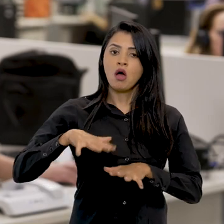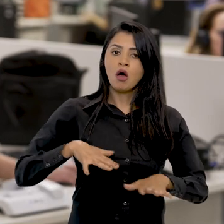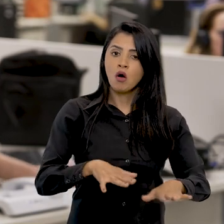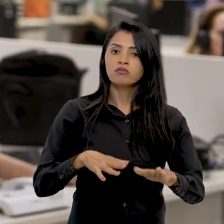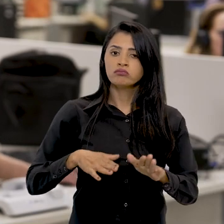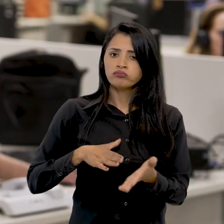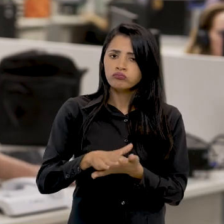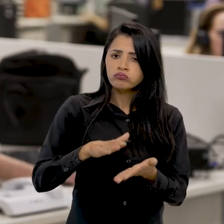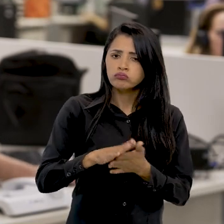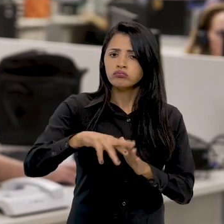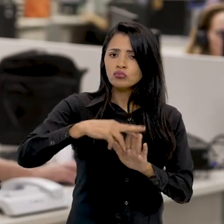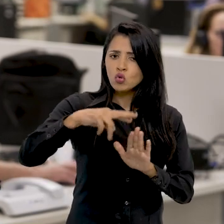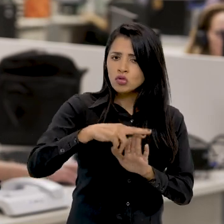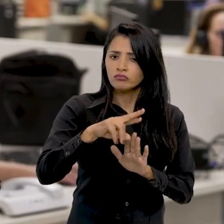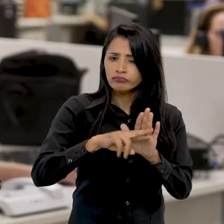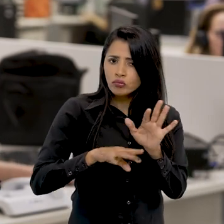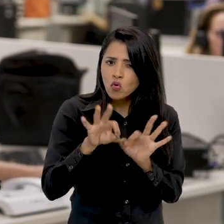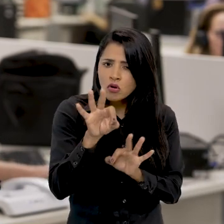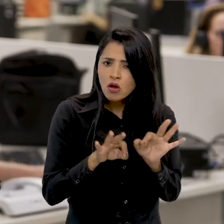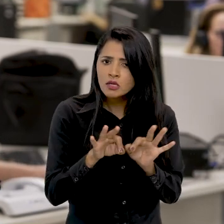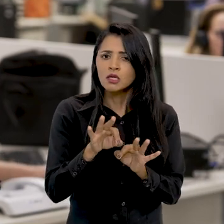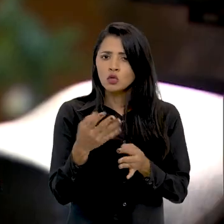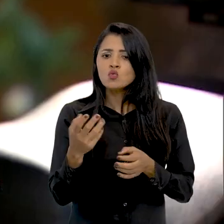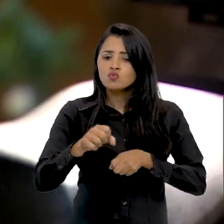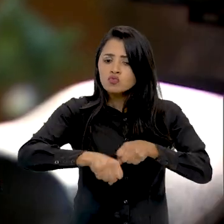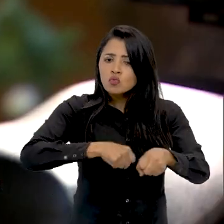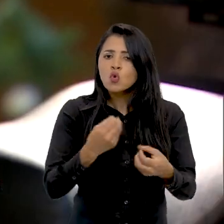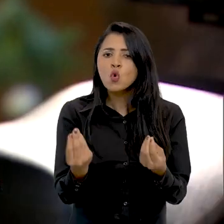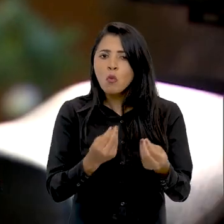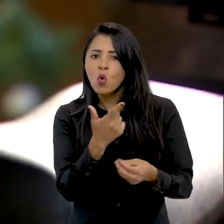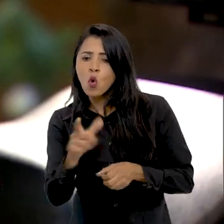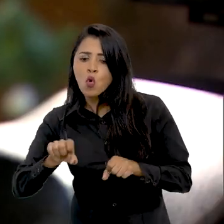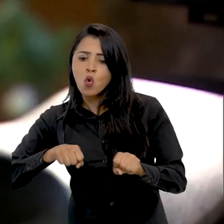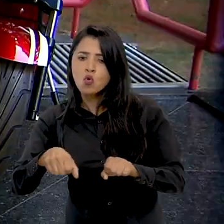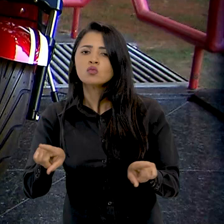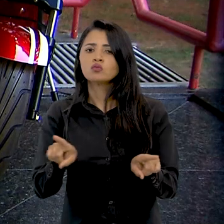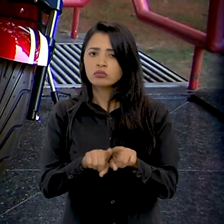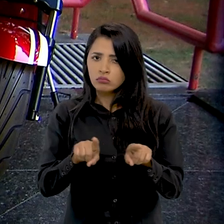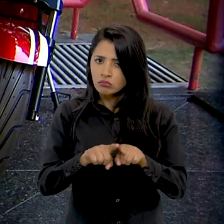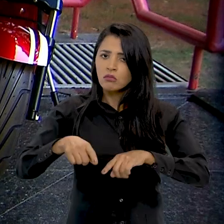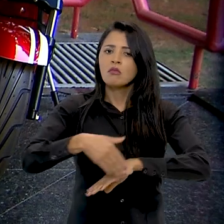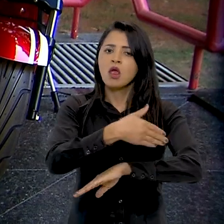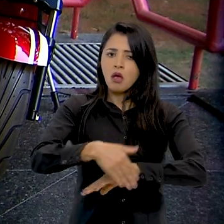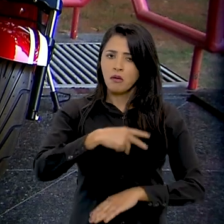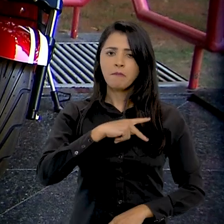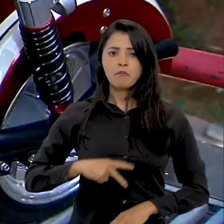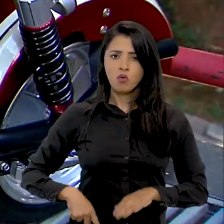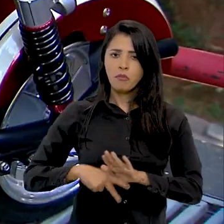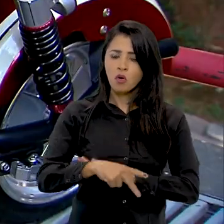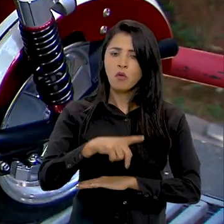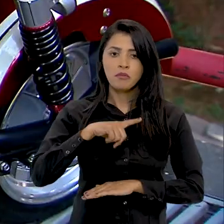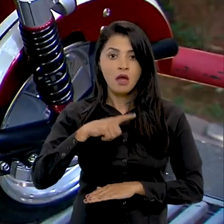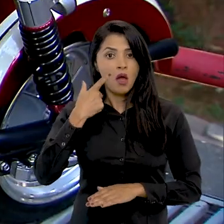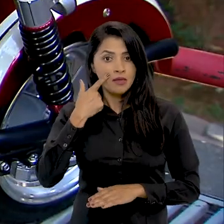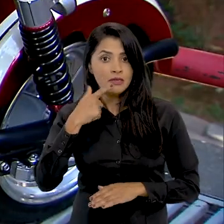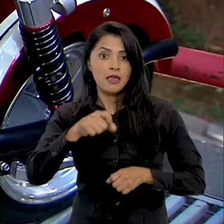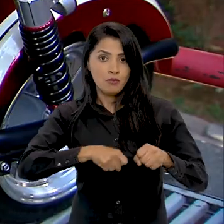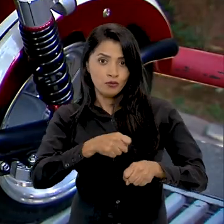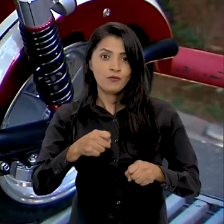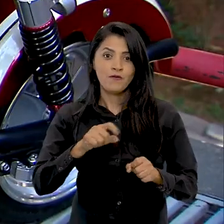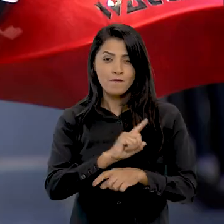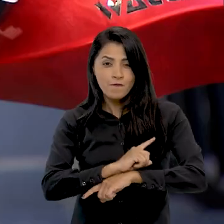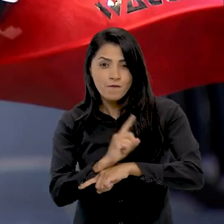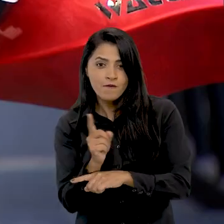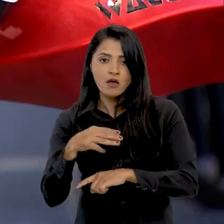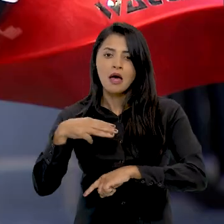resolução disciplinando o trânsito dessas bicicletas e outros ciclomotores nas vias públicas do país. Bicicletas com velocidade